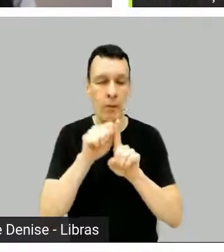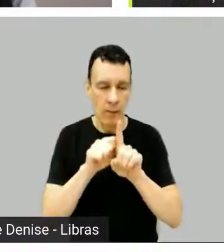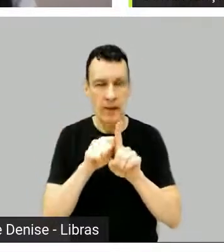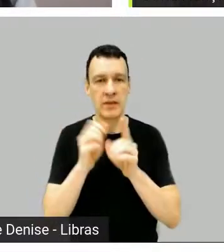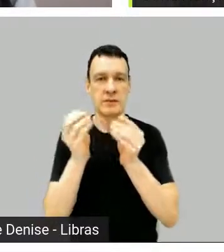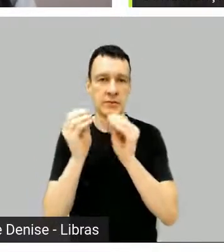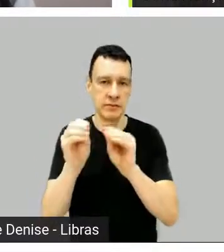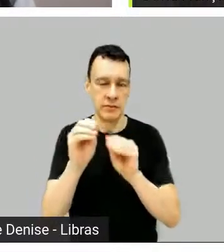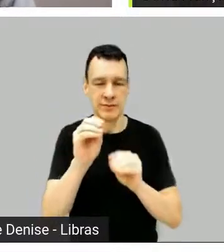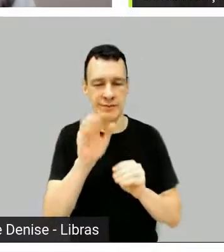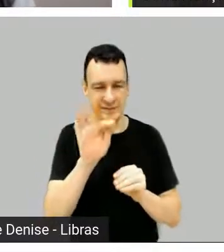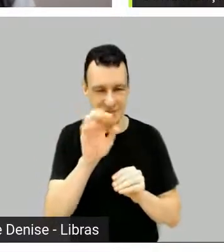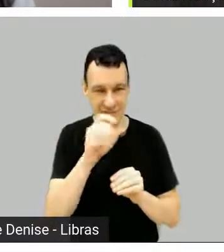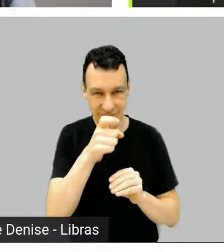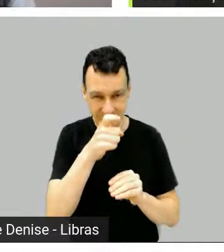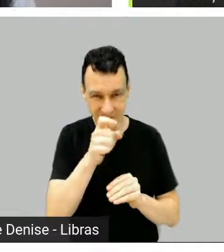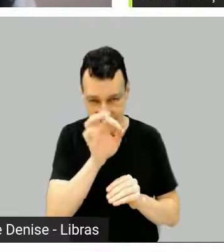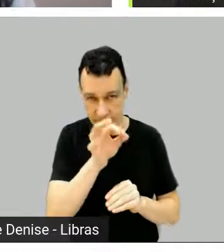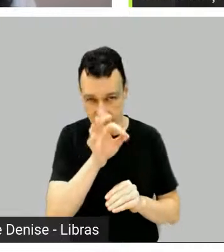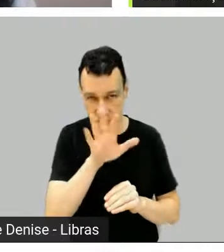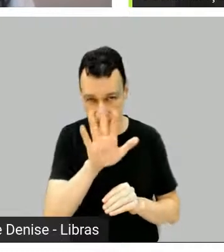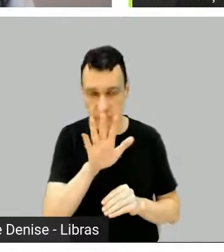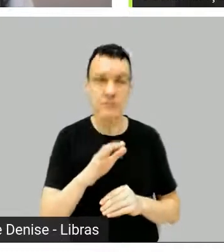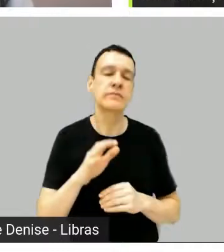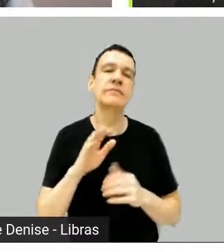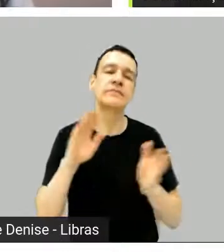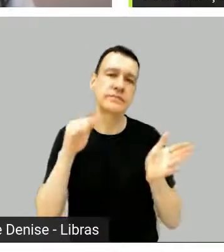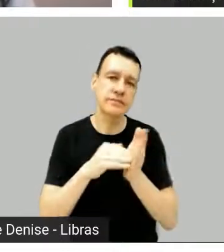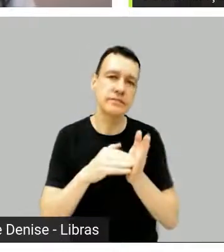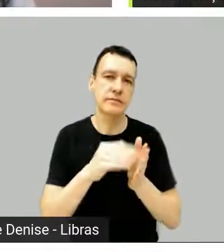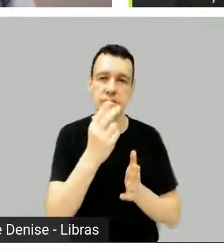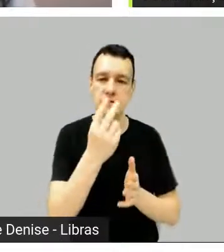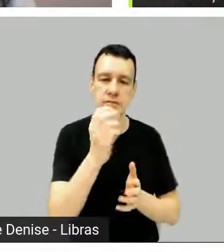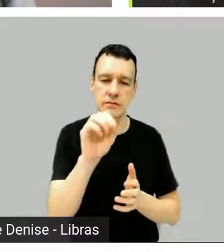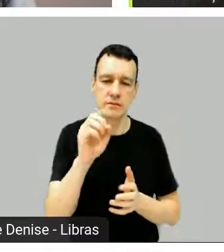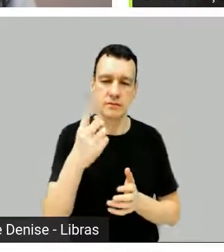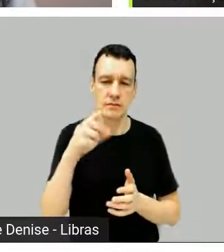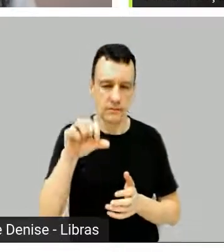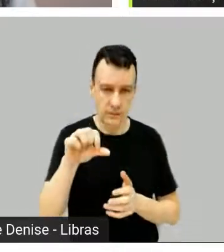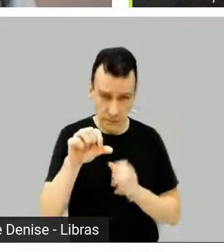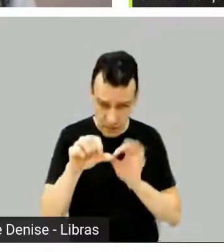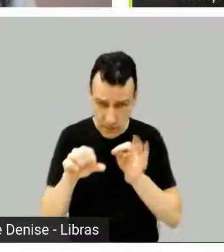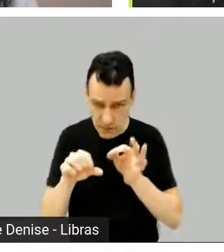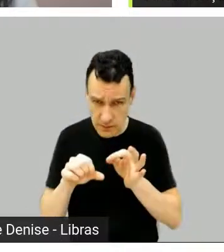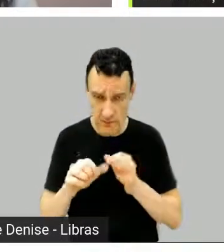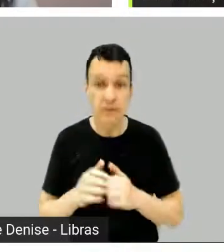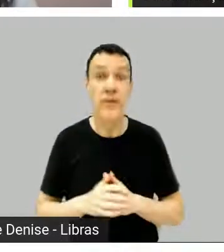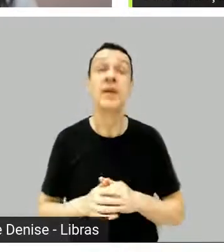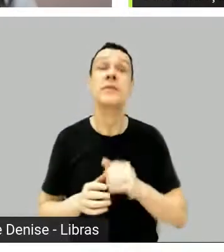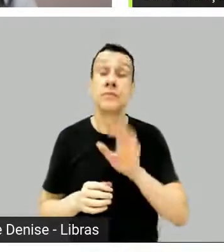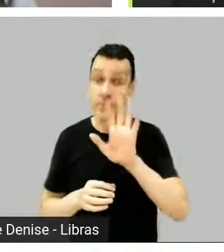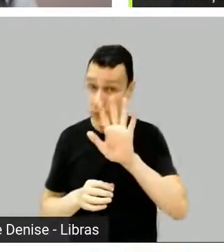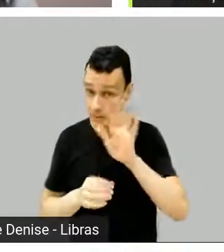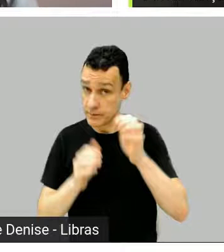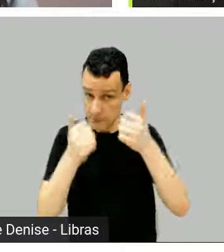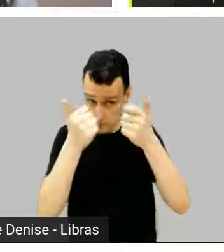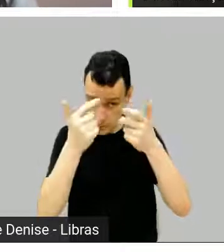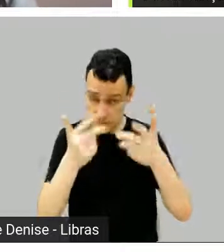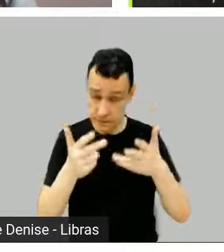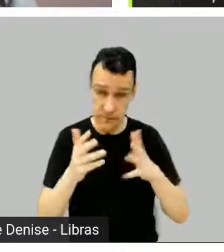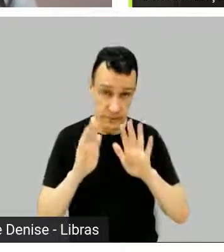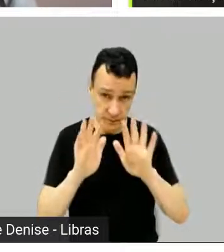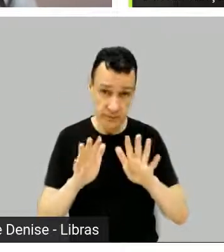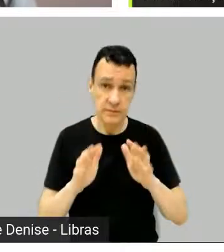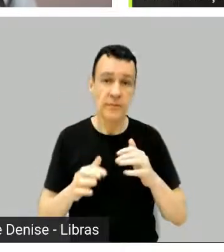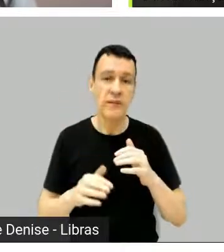série, e aí ficou até 2019. É, foi o seguinte, 2016, não, porque, na verdade, coloco